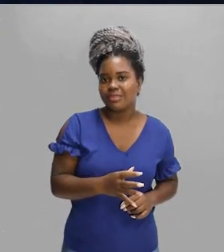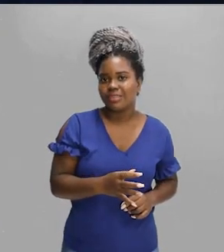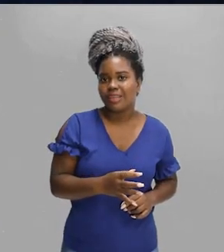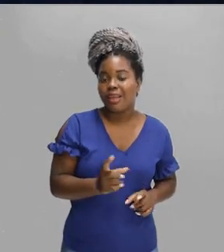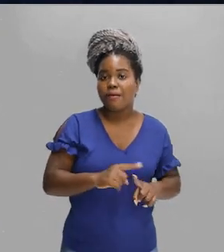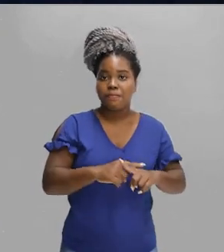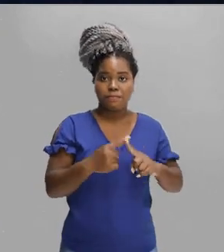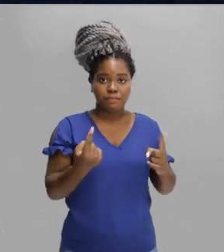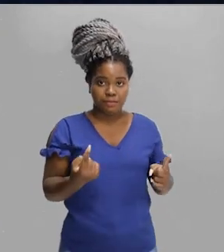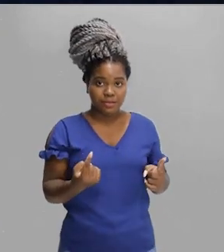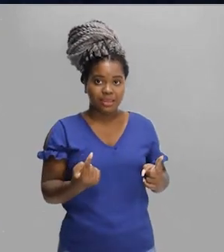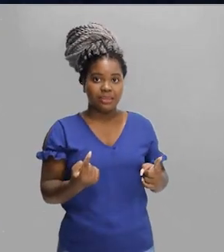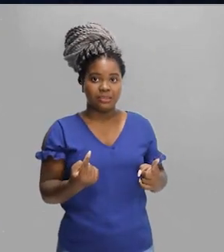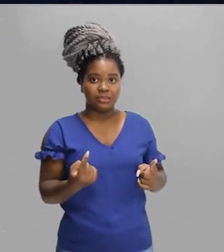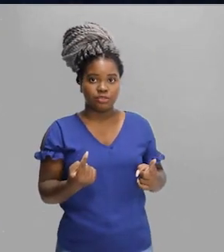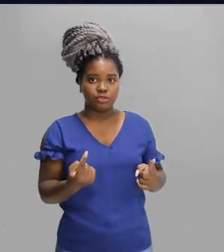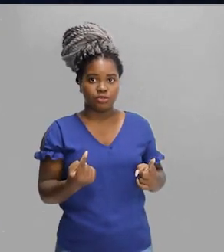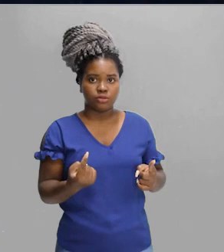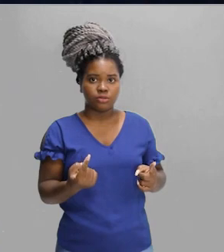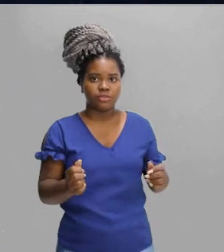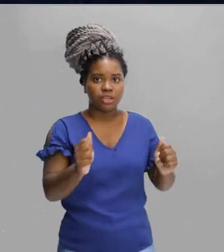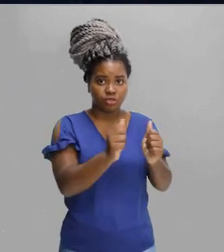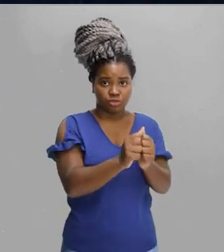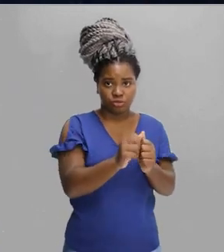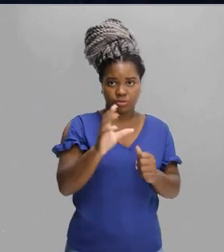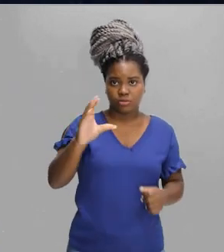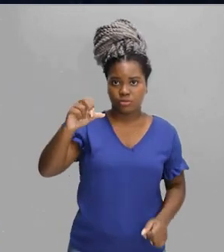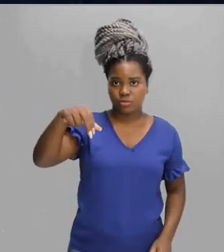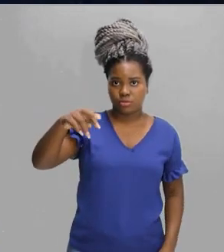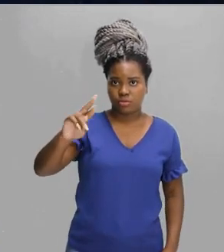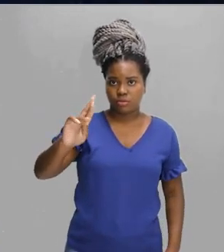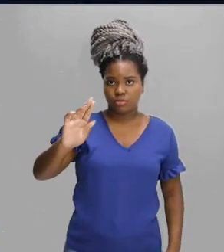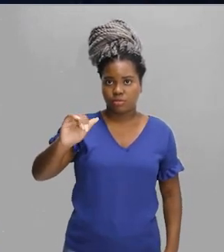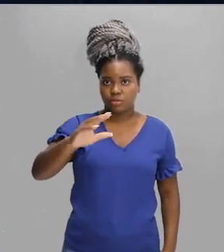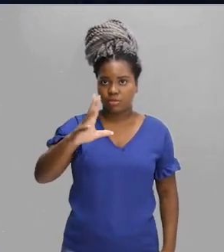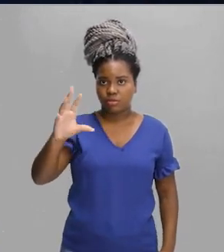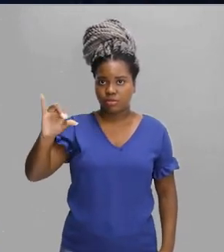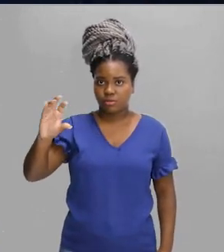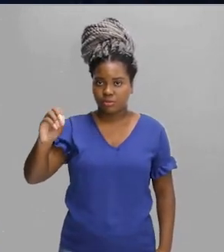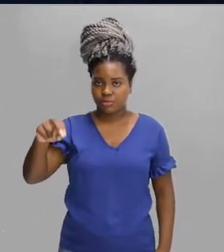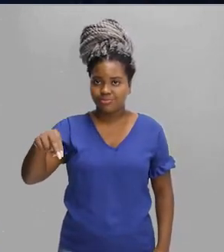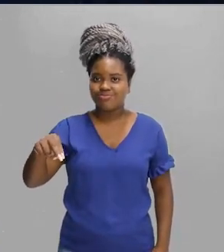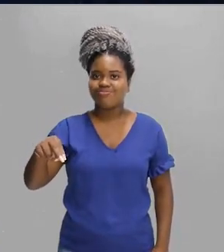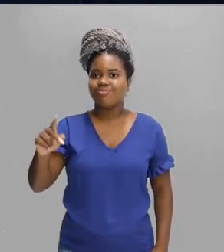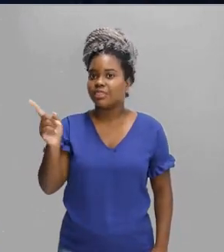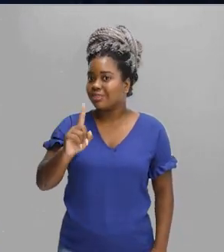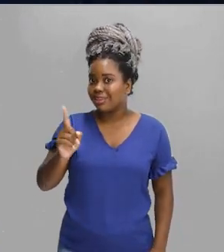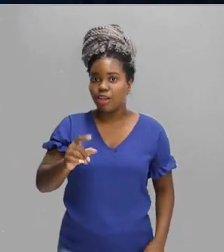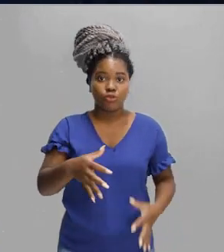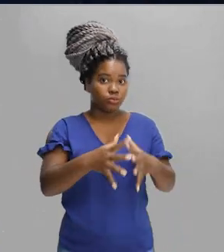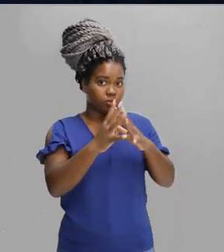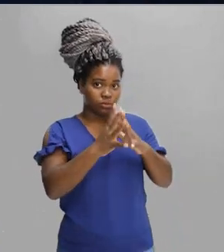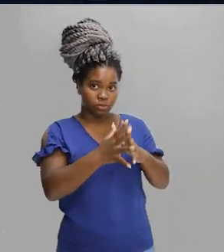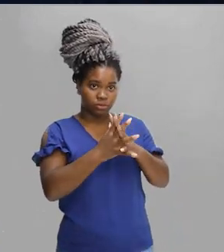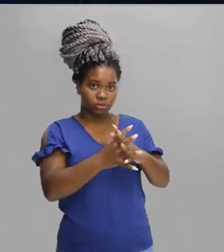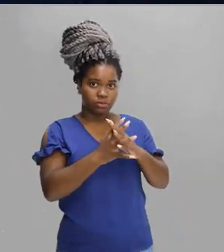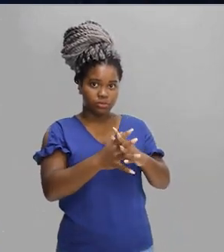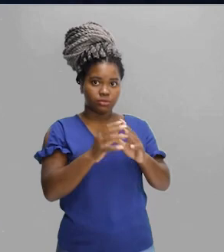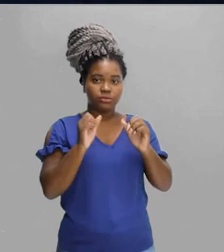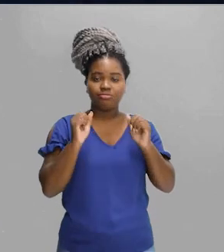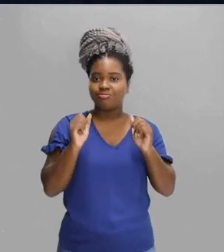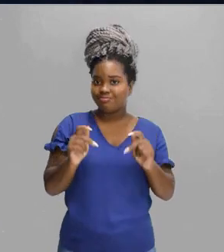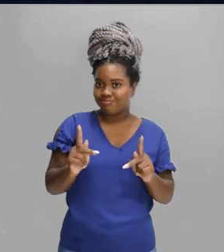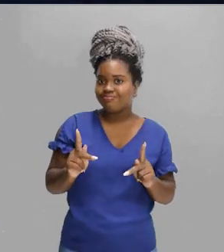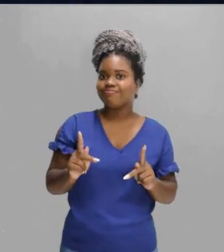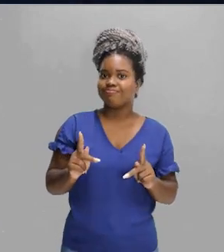que se refere à contração. Não é o se refere, para não confundir, para que vocês não confundam. Então, as